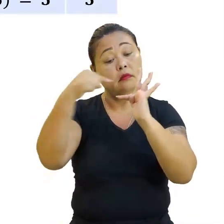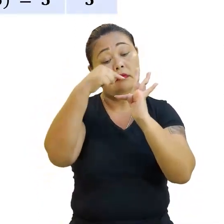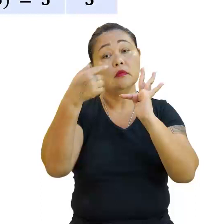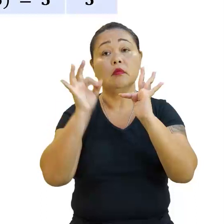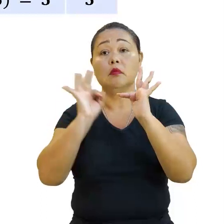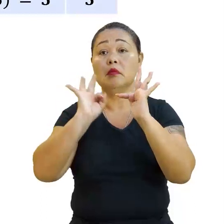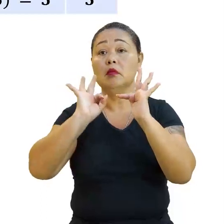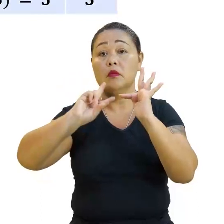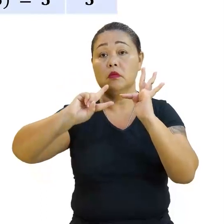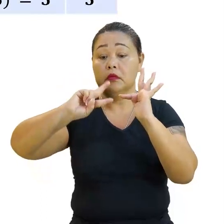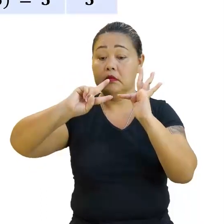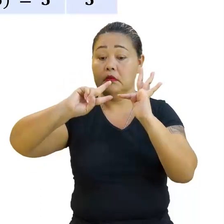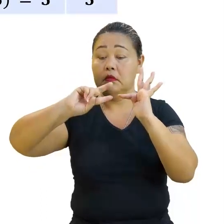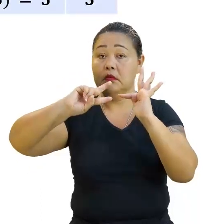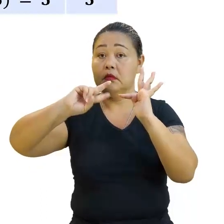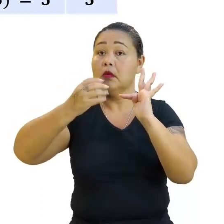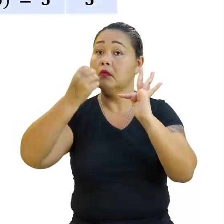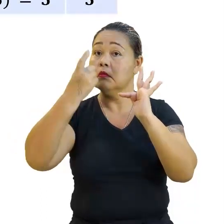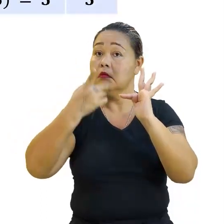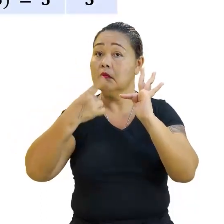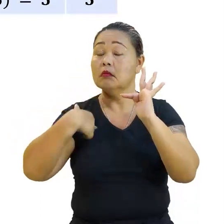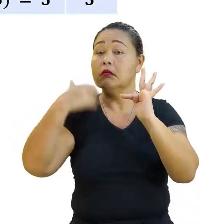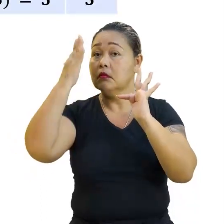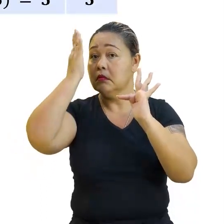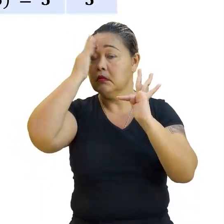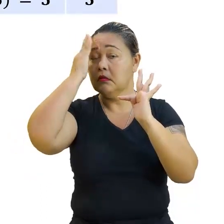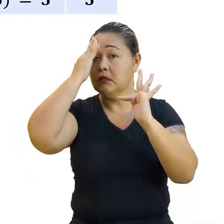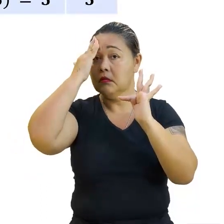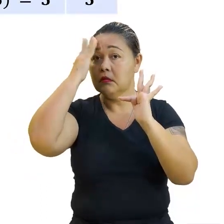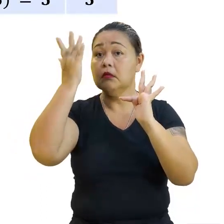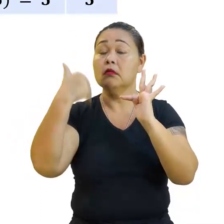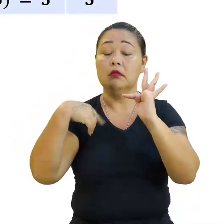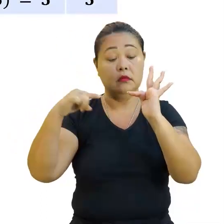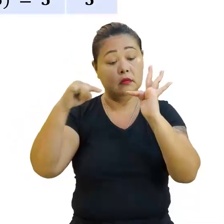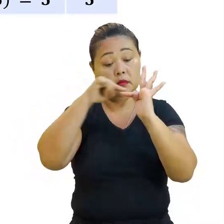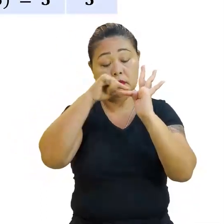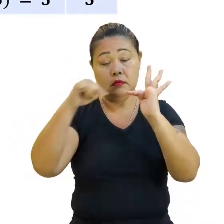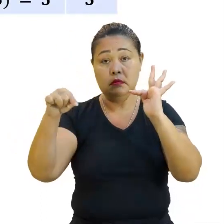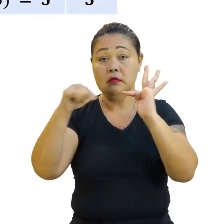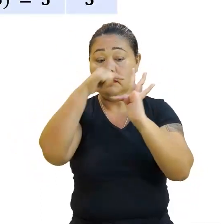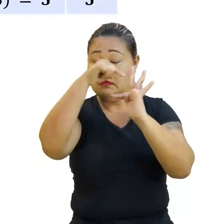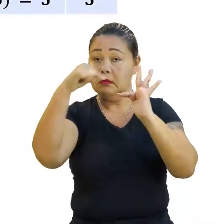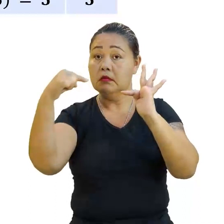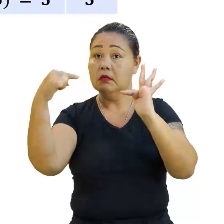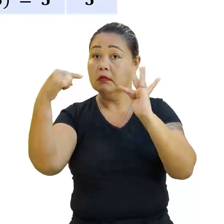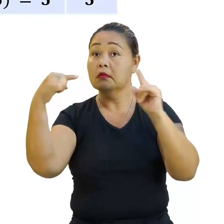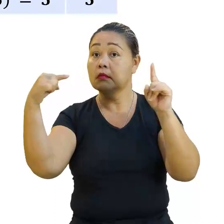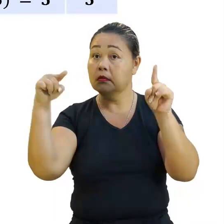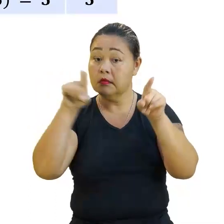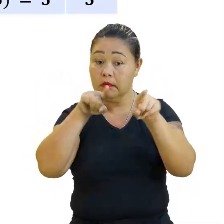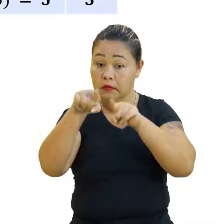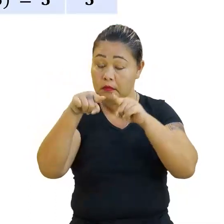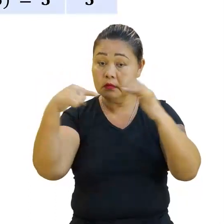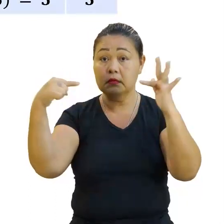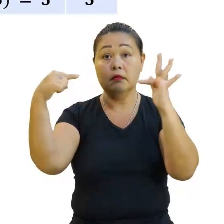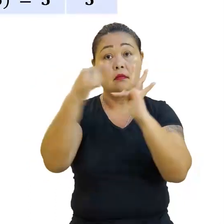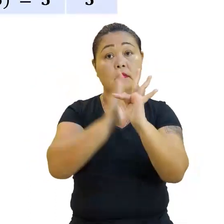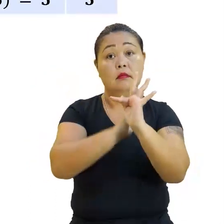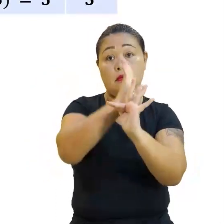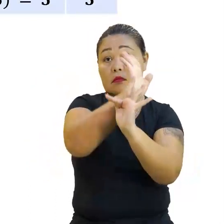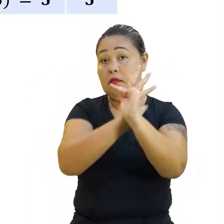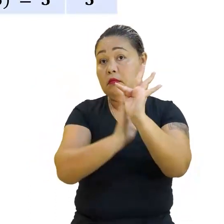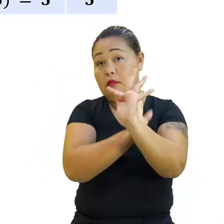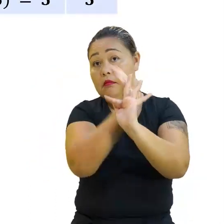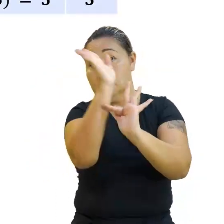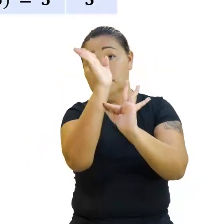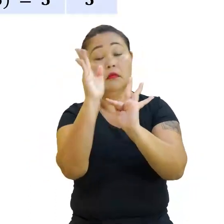muda de valor. E o bom é que eles já sabem o que são retas paralelas, Ah, sim. Que a gente viu o paralelo, perpendicular, oblíqua,